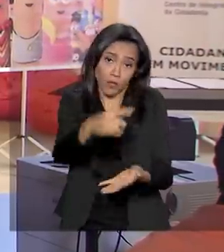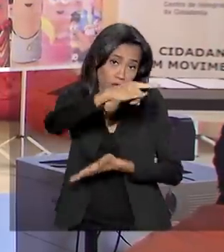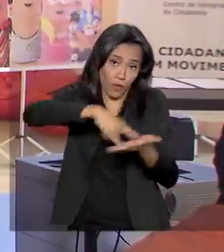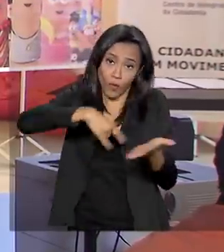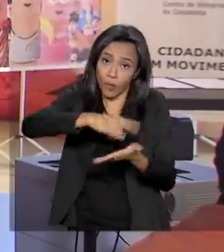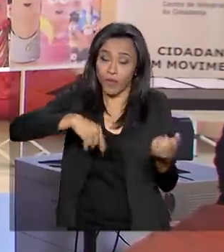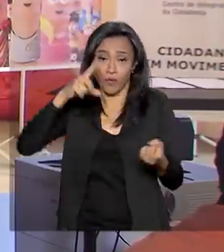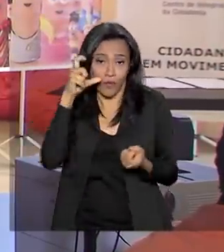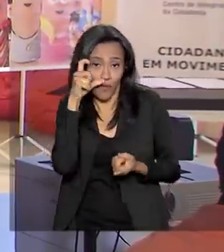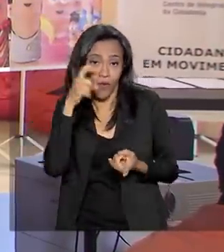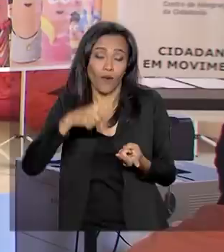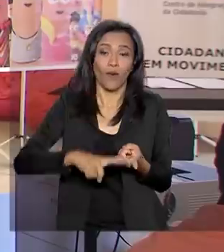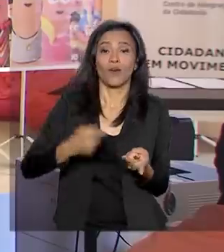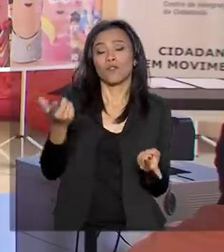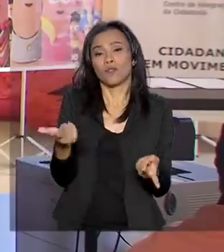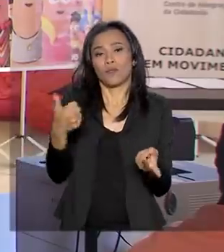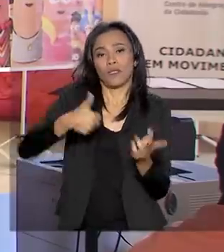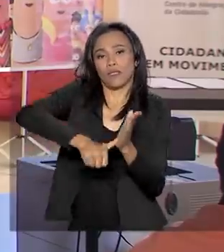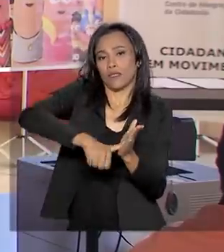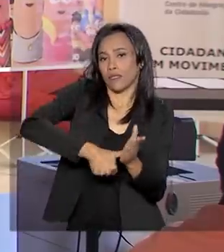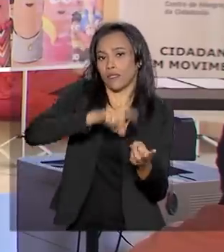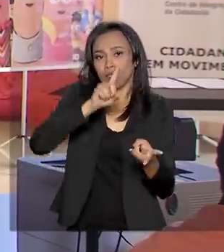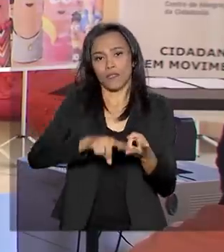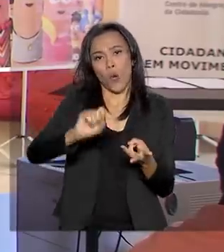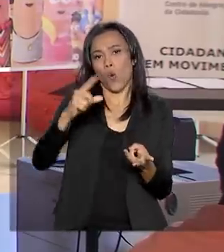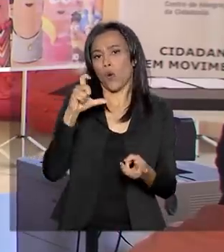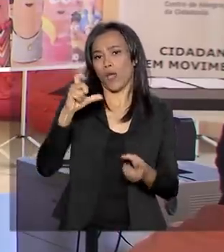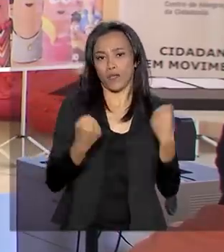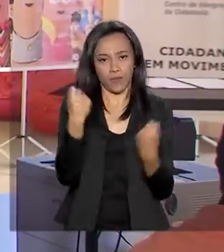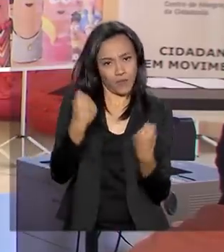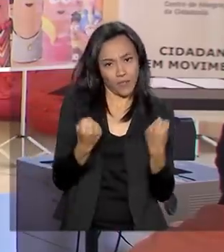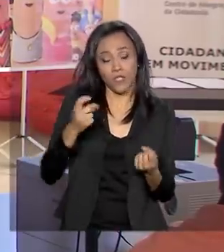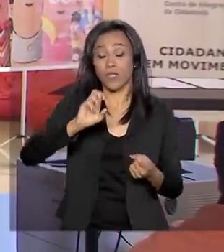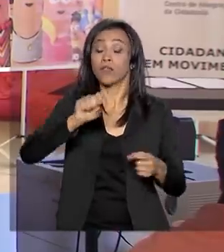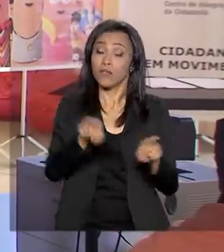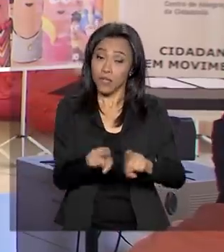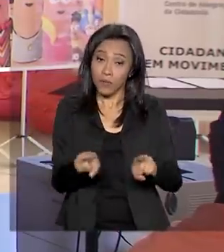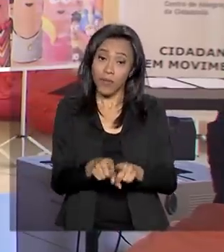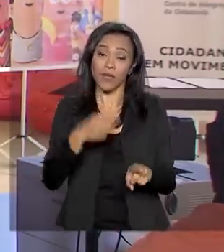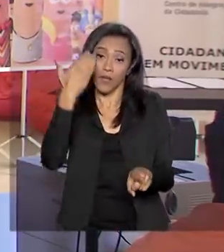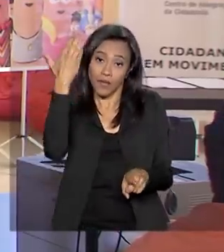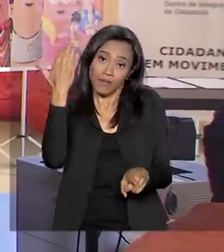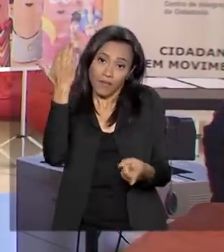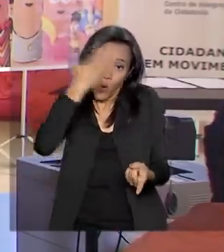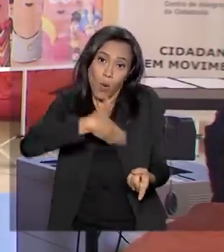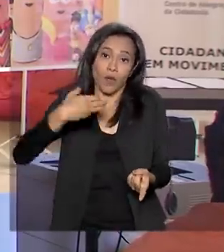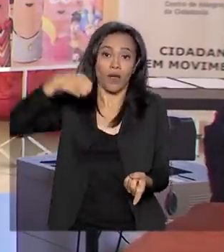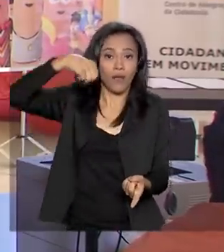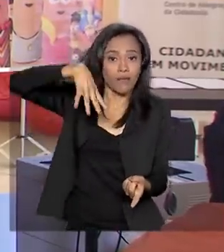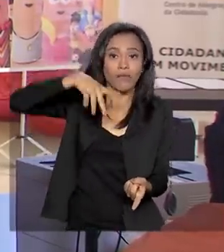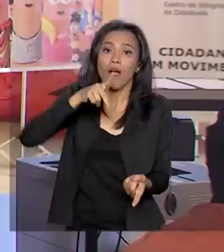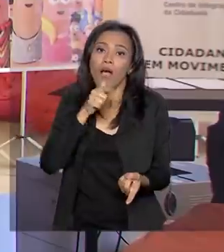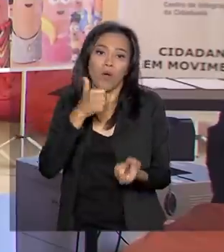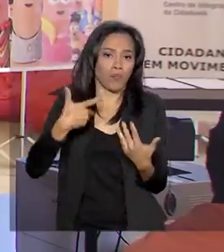foto, carteira de identidade ou de motorista, além de um comprovante de residência. Nessa etapa,